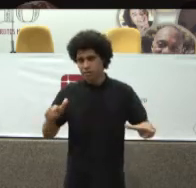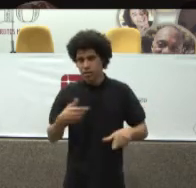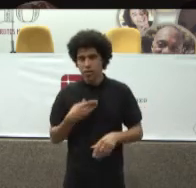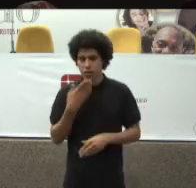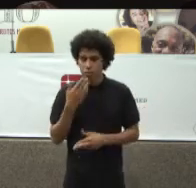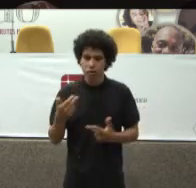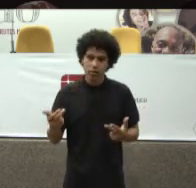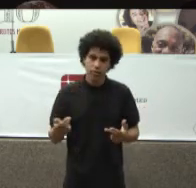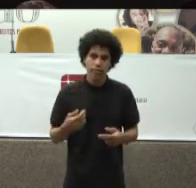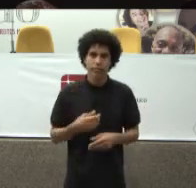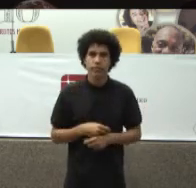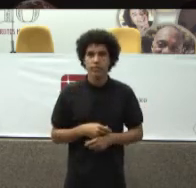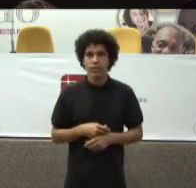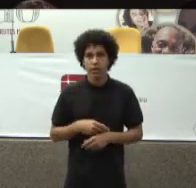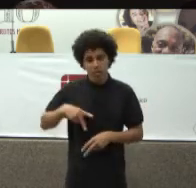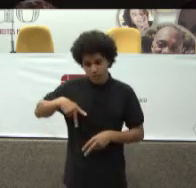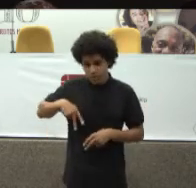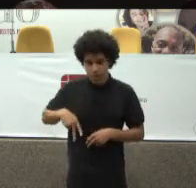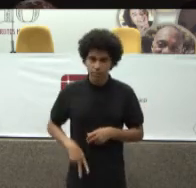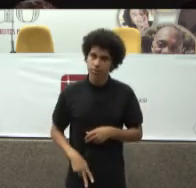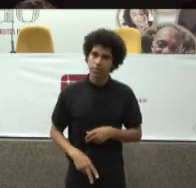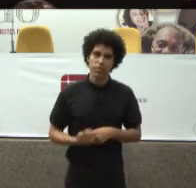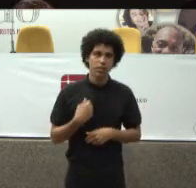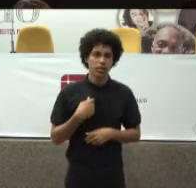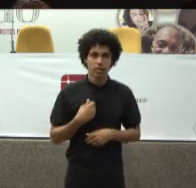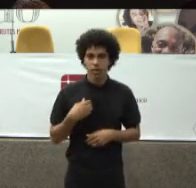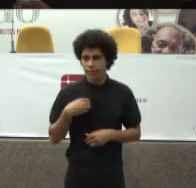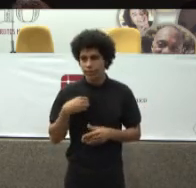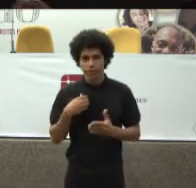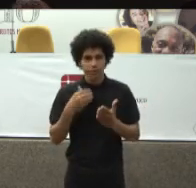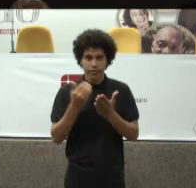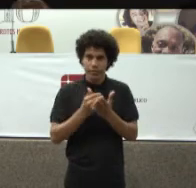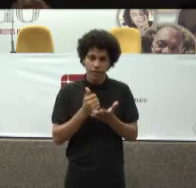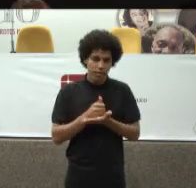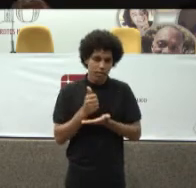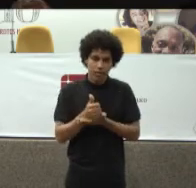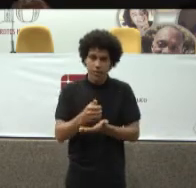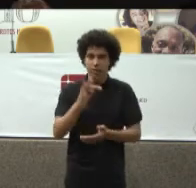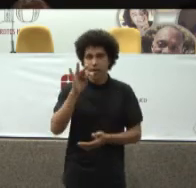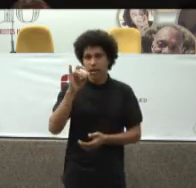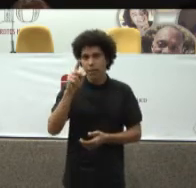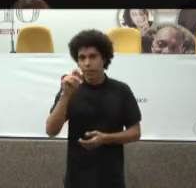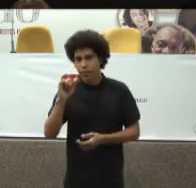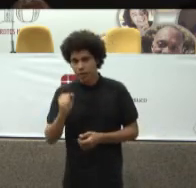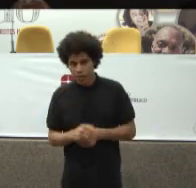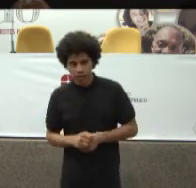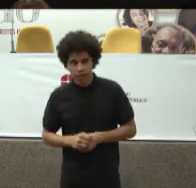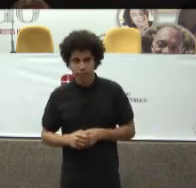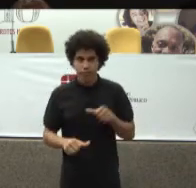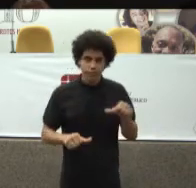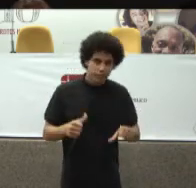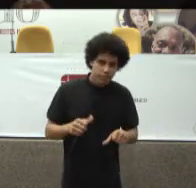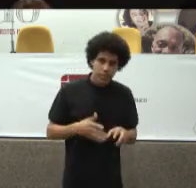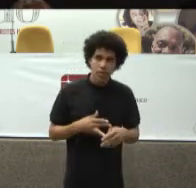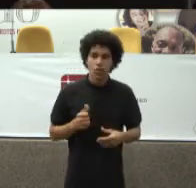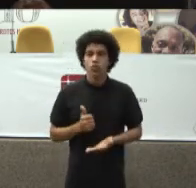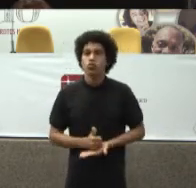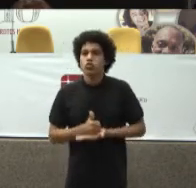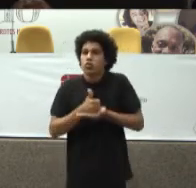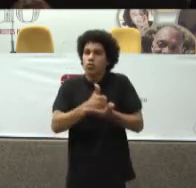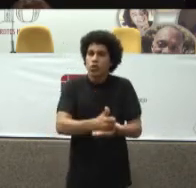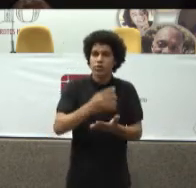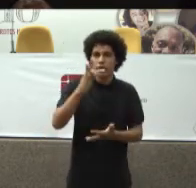Finalidade De cirurgia De radioterapia De quimioterapia De outro De suporte Terapêutico Ou seja É